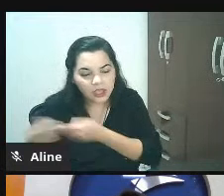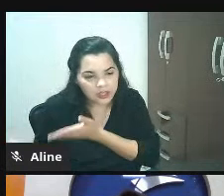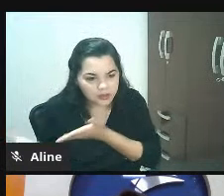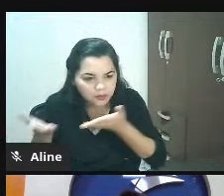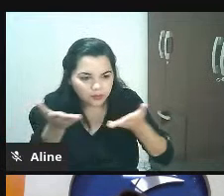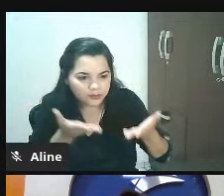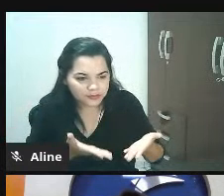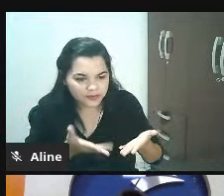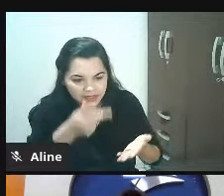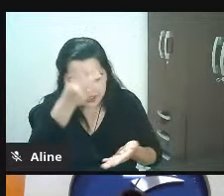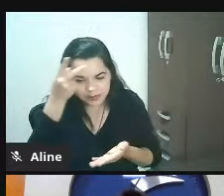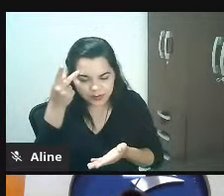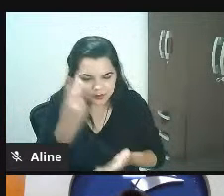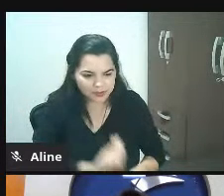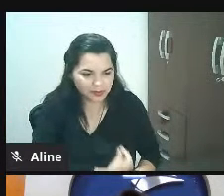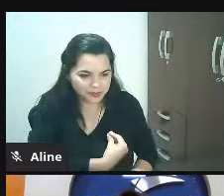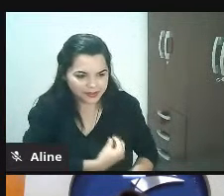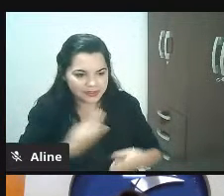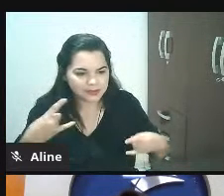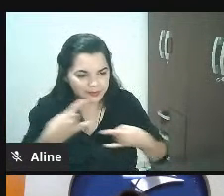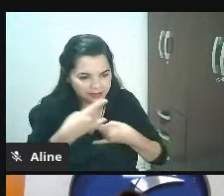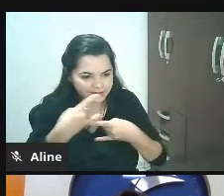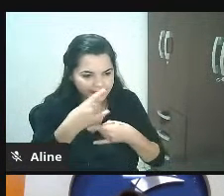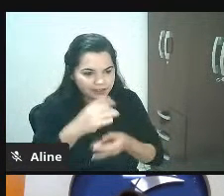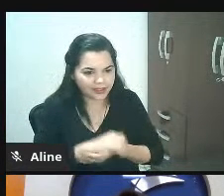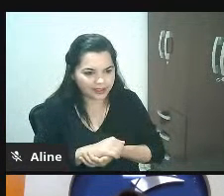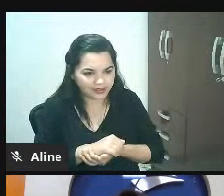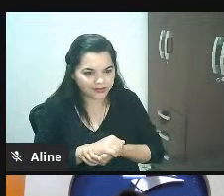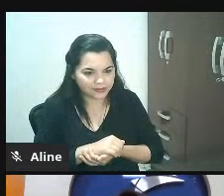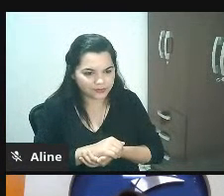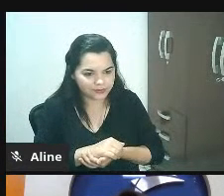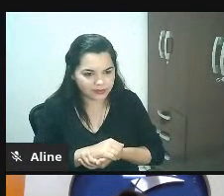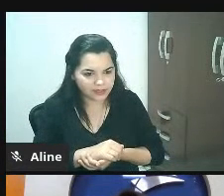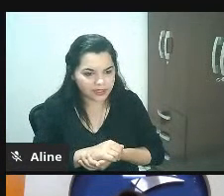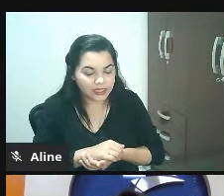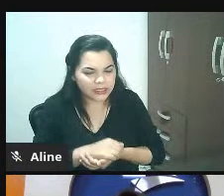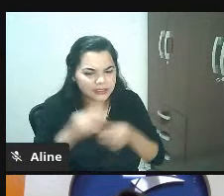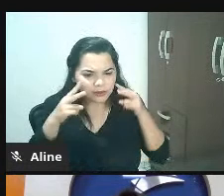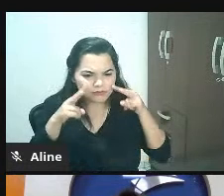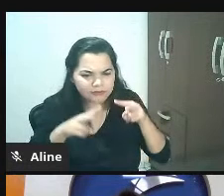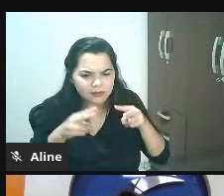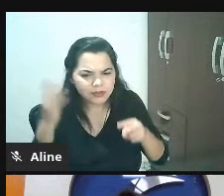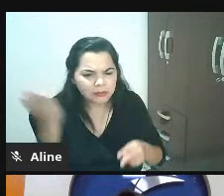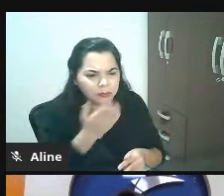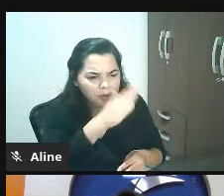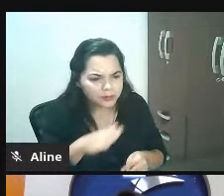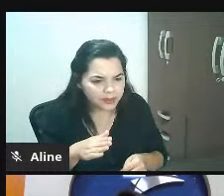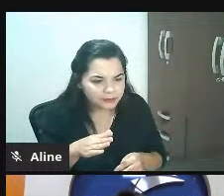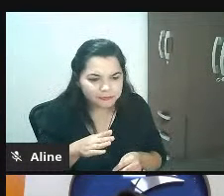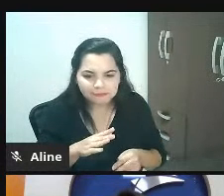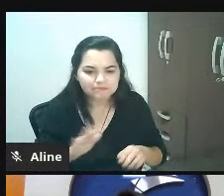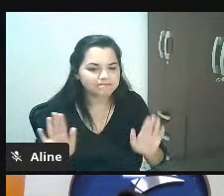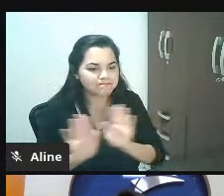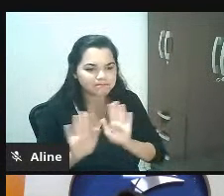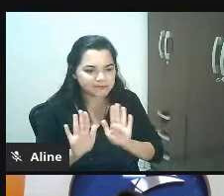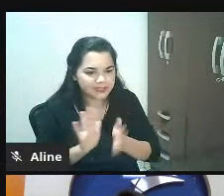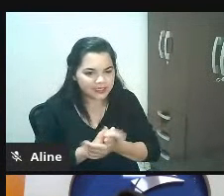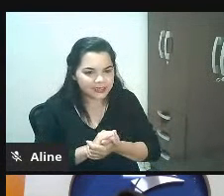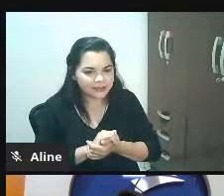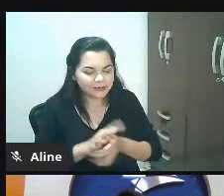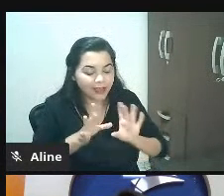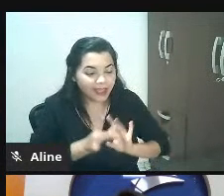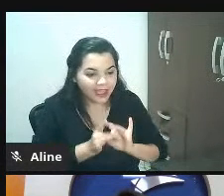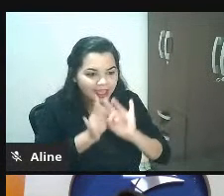você consegue fazer isso quer dizer onde é que está escrito que é proibido fazer isso lugar nenhum você pode fazer promoções listas de transmissão